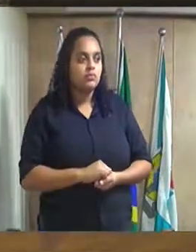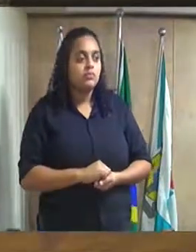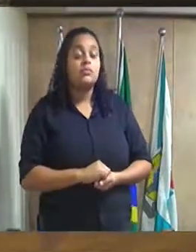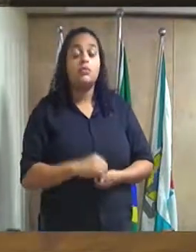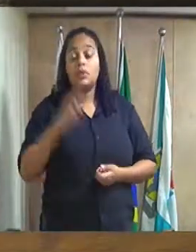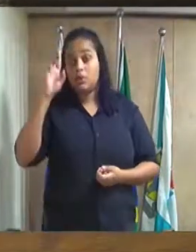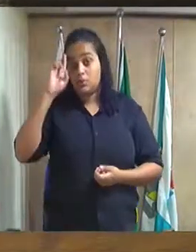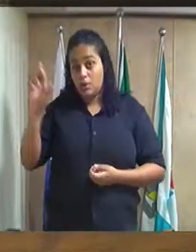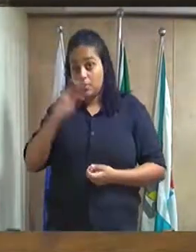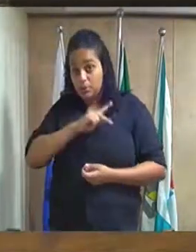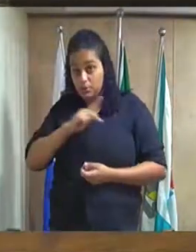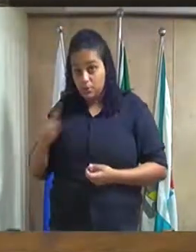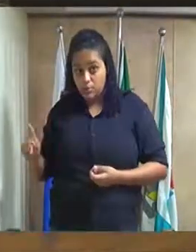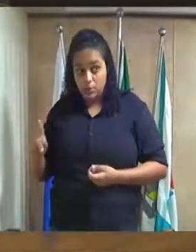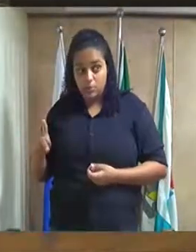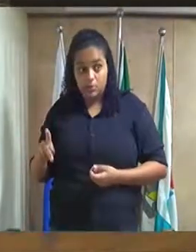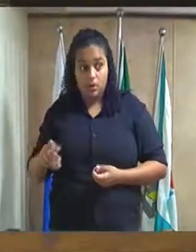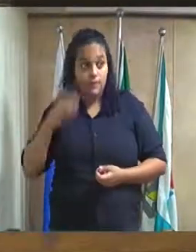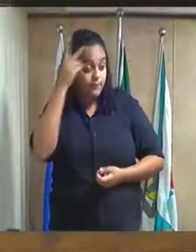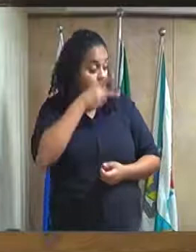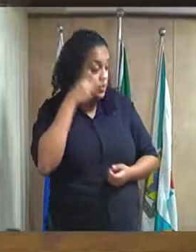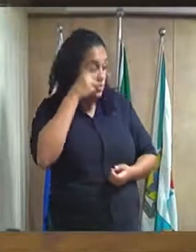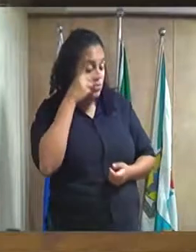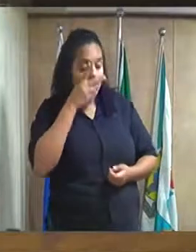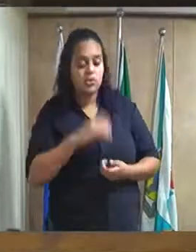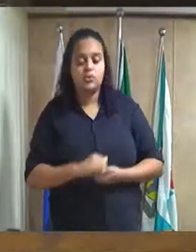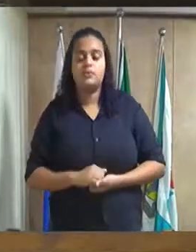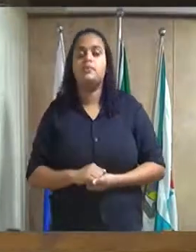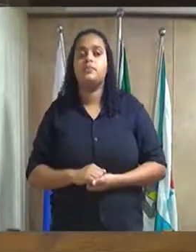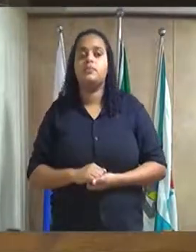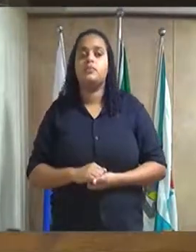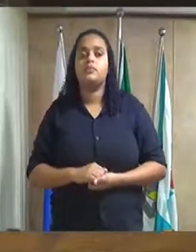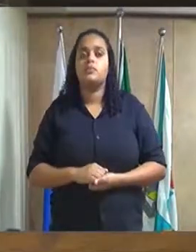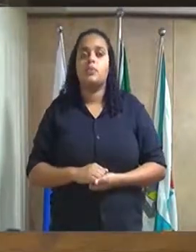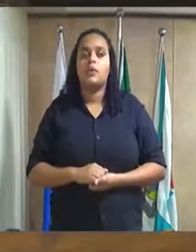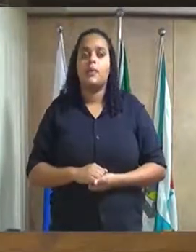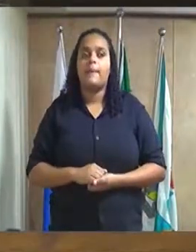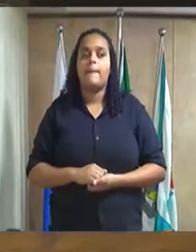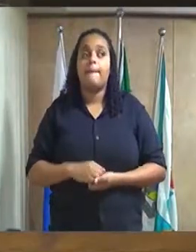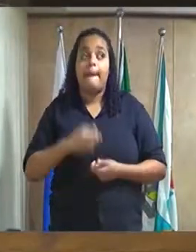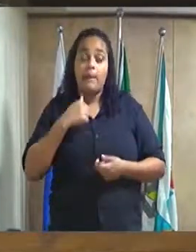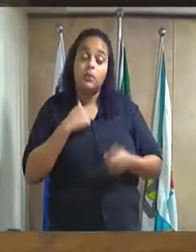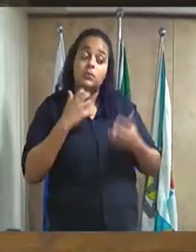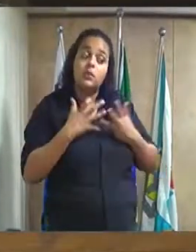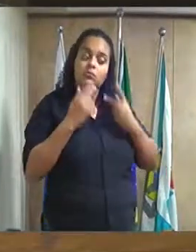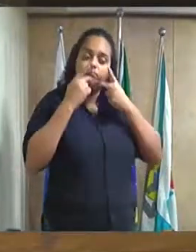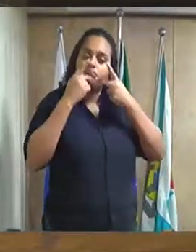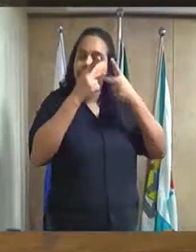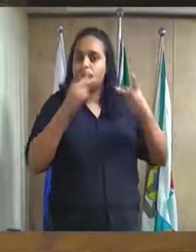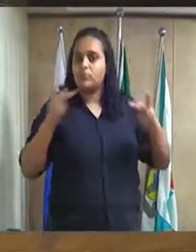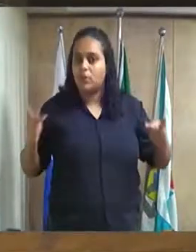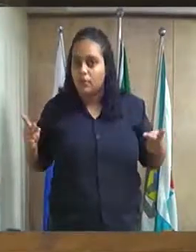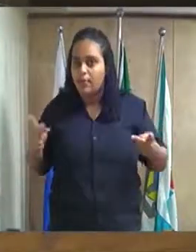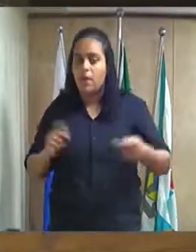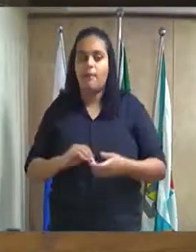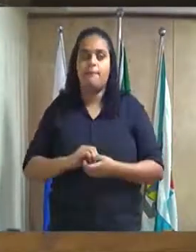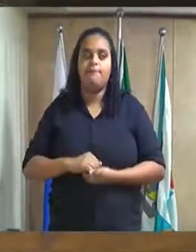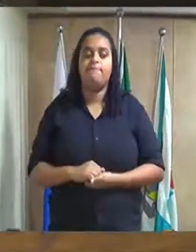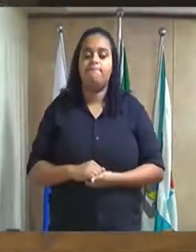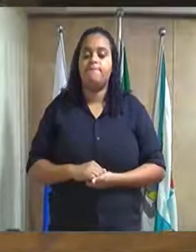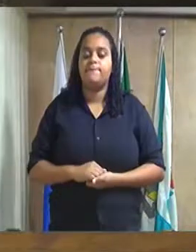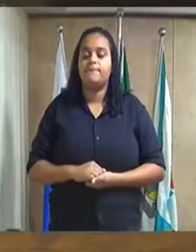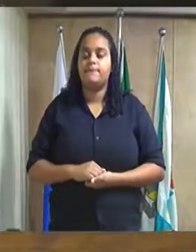presidente, senhores vereadores, eu queria dizer que, quero dizer também que